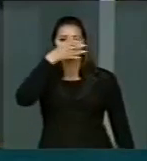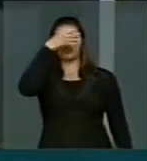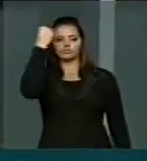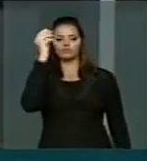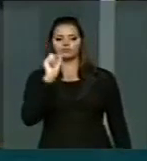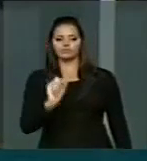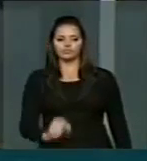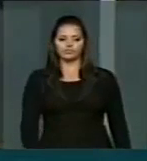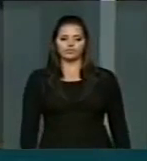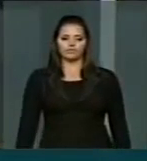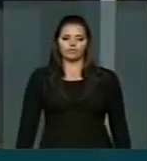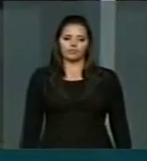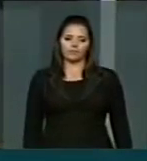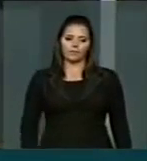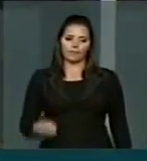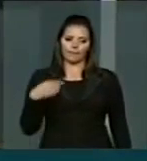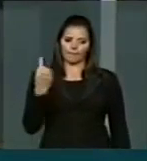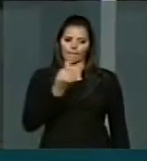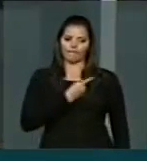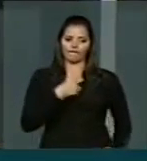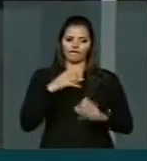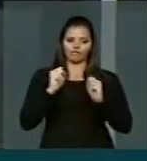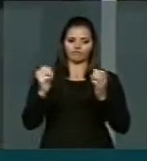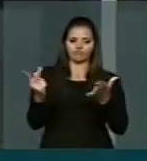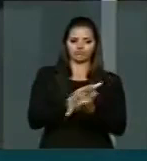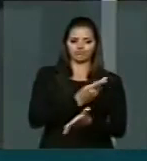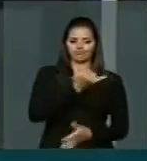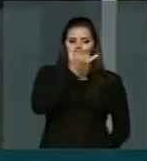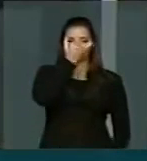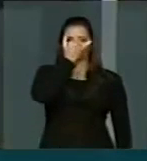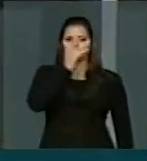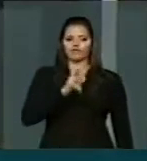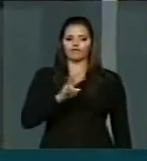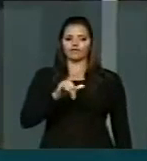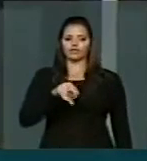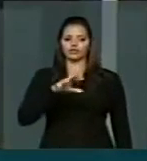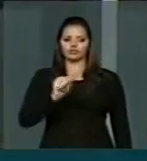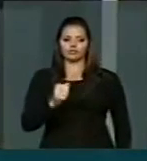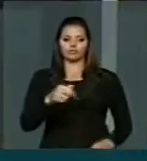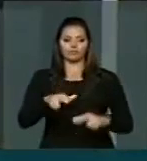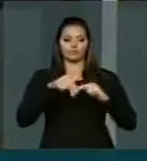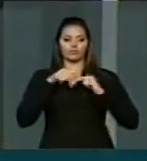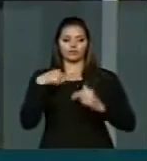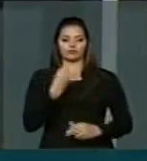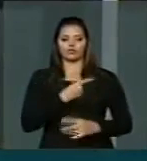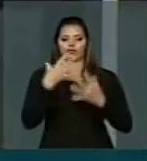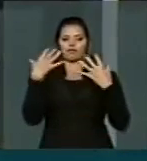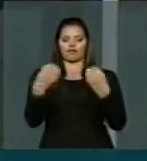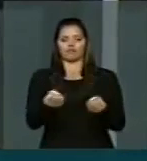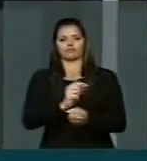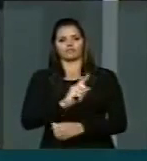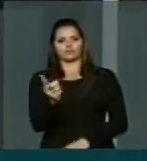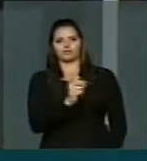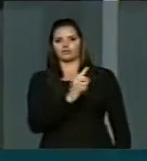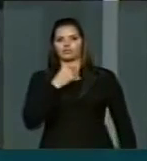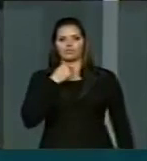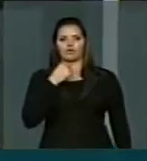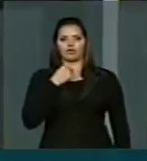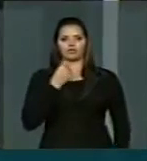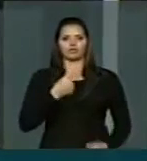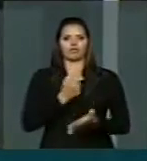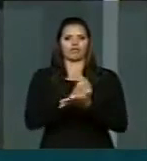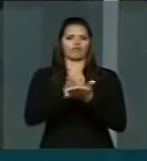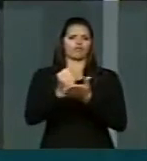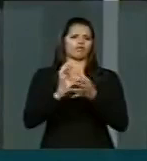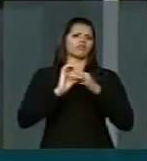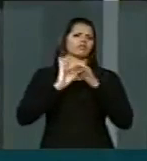que todos nós podemos ser vítimas. Por isso, não podemos admitir que esse caso passe impune.